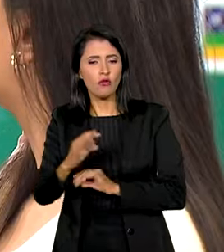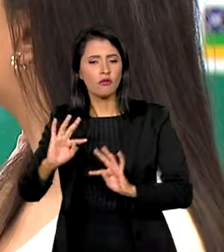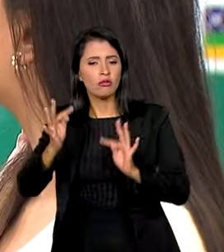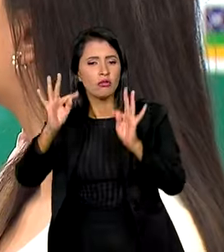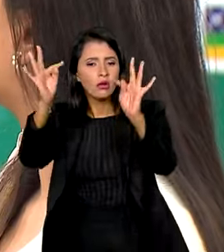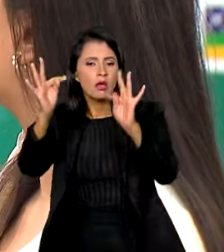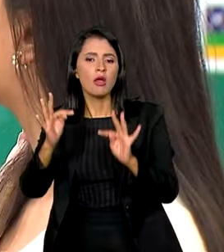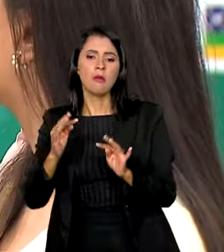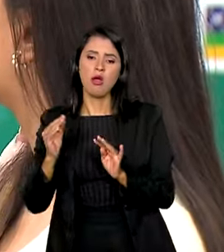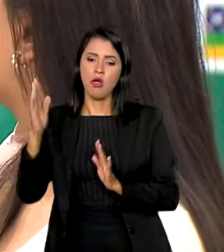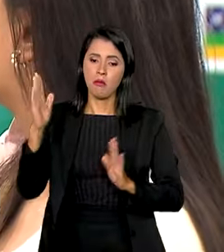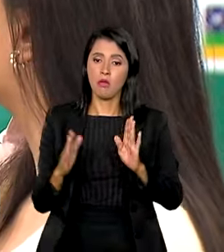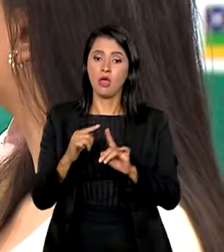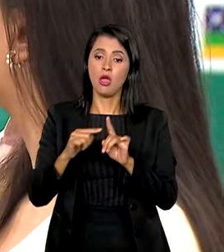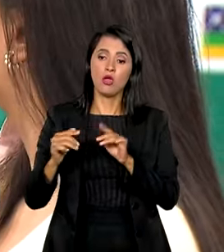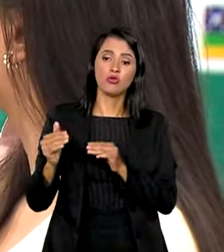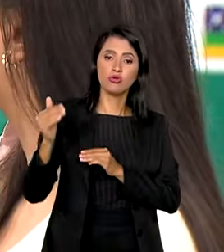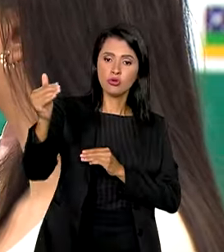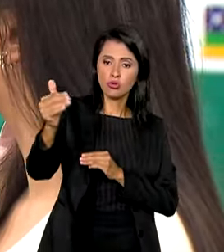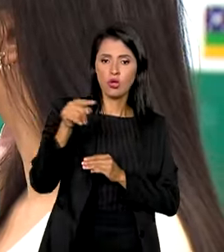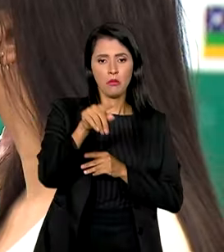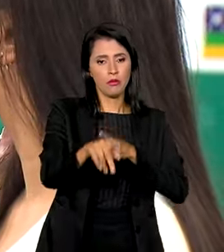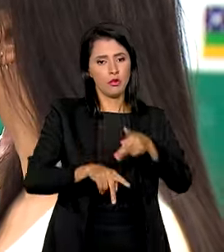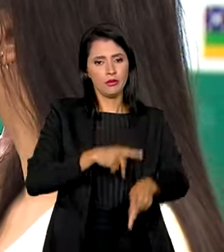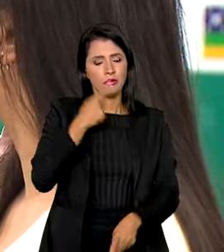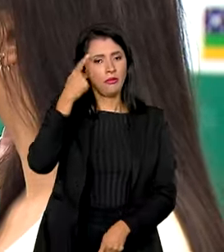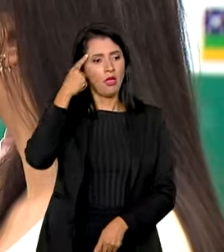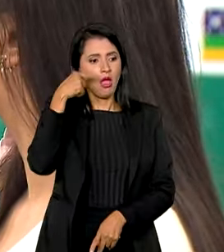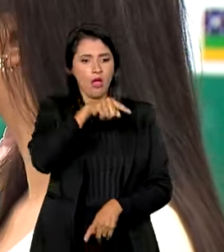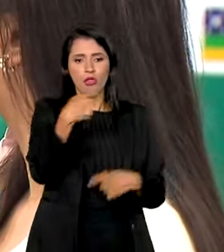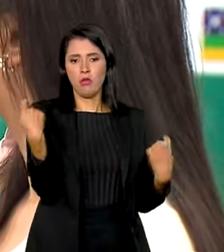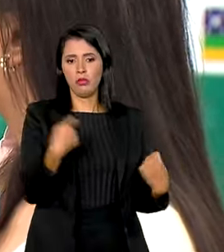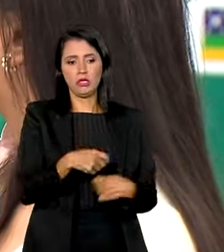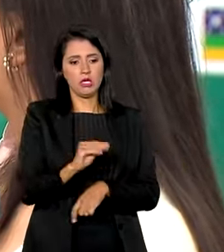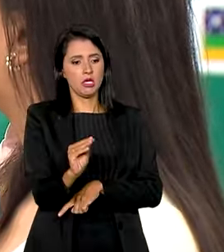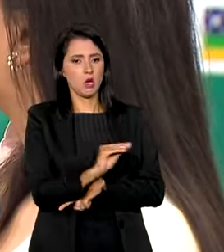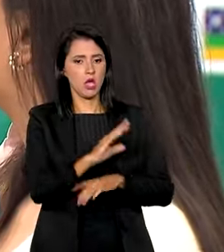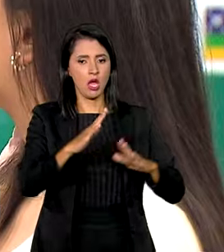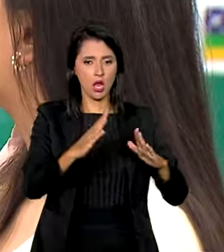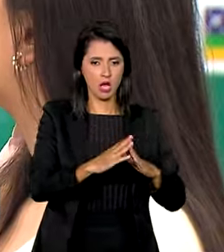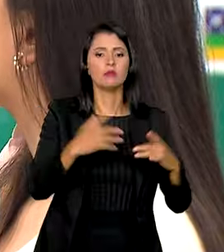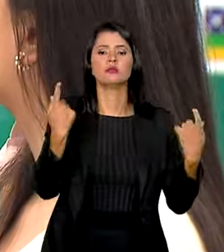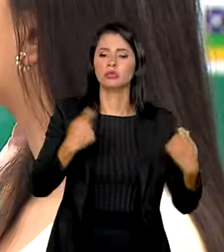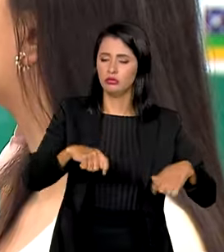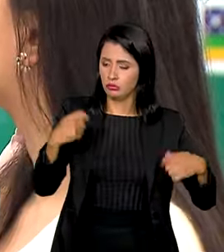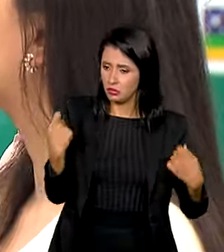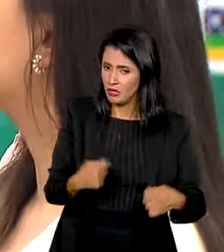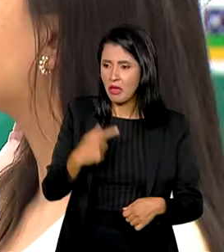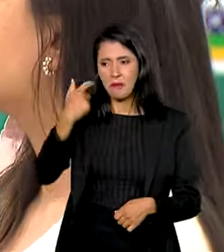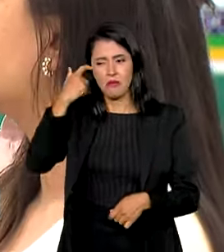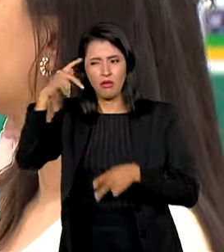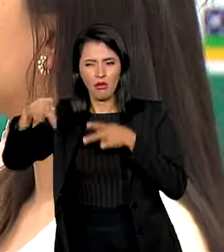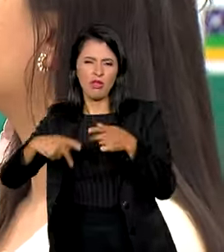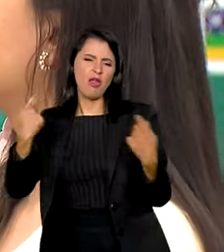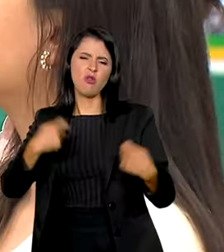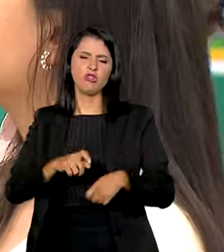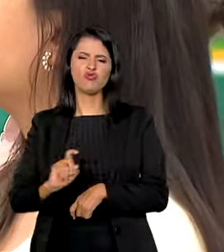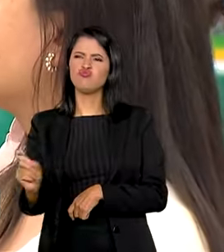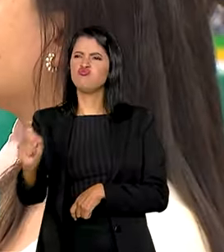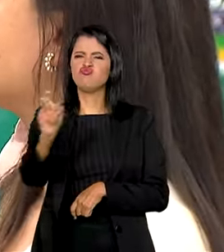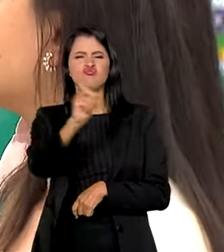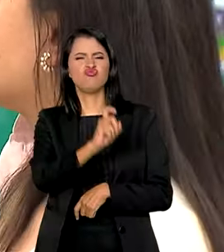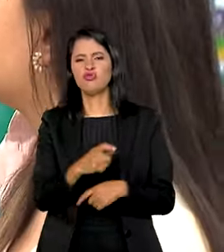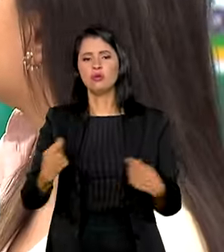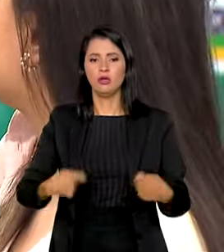mas é para médio e longo prazo, para a população não achar que não tem que cuidar da casa, para a população não achar que não tem que passar repelente,